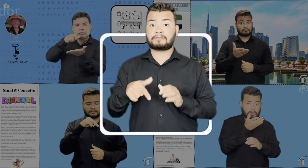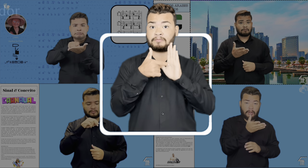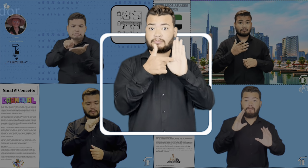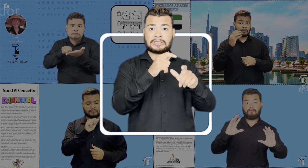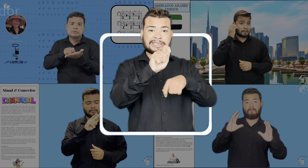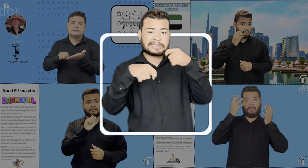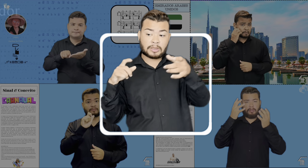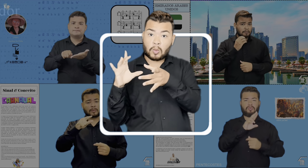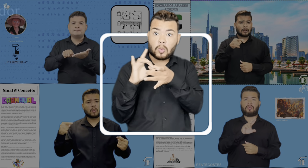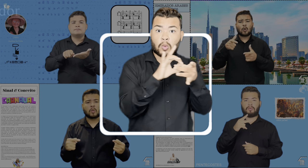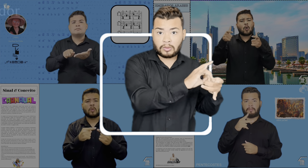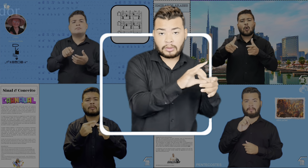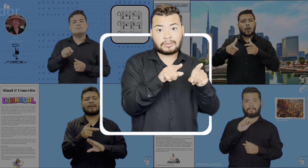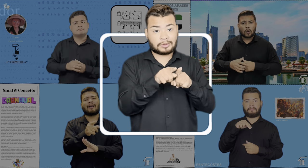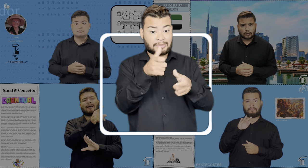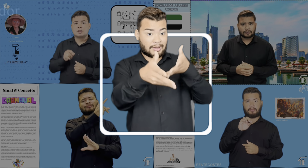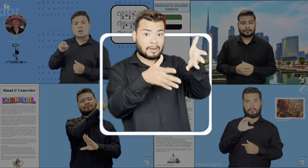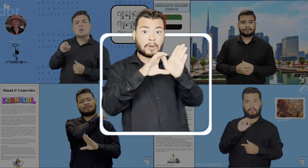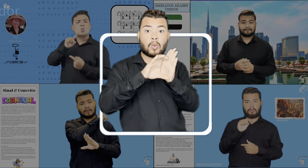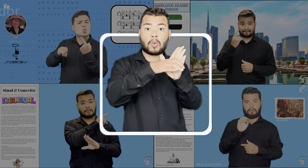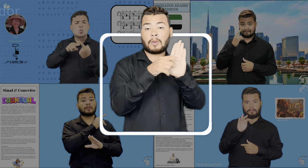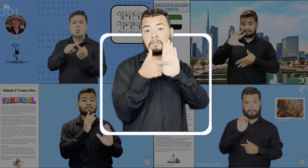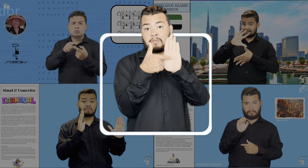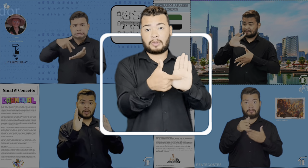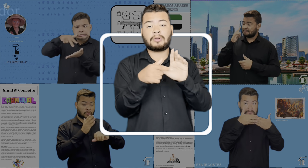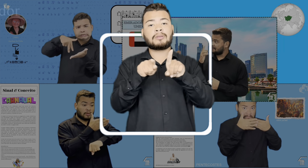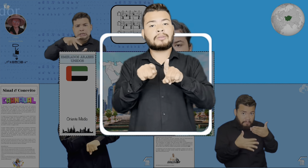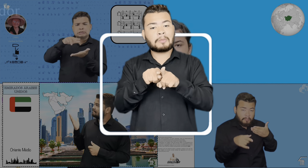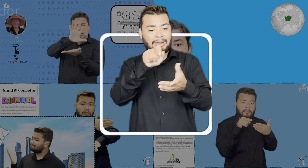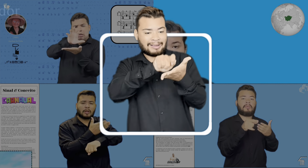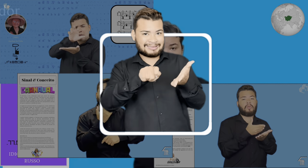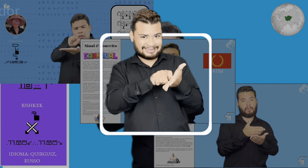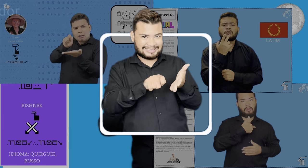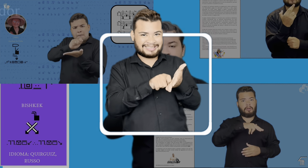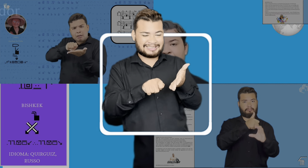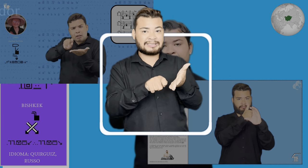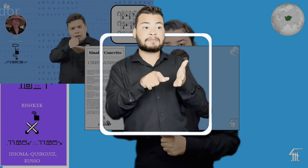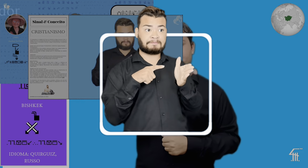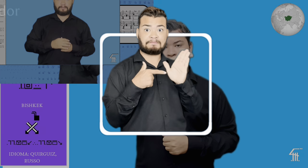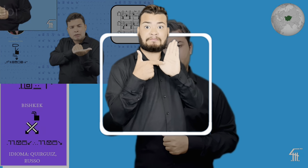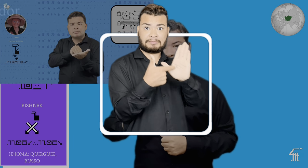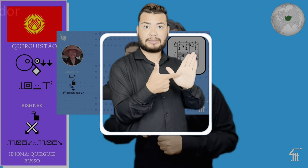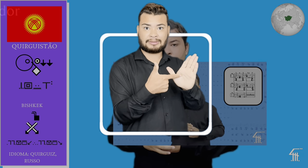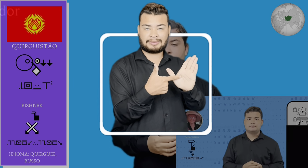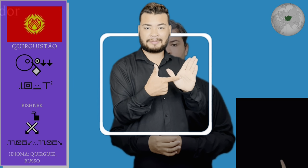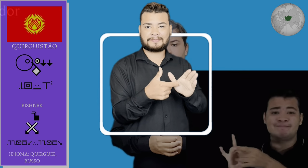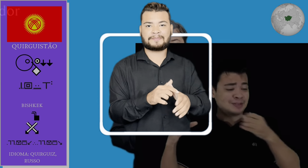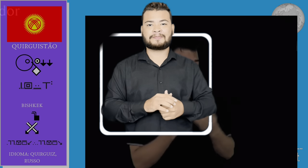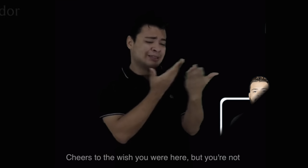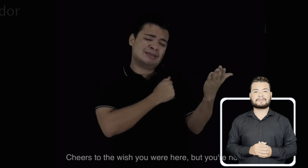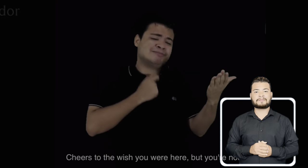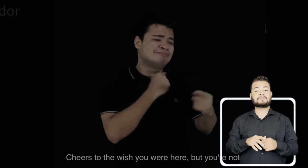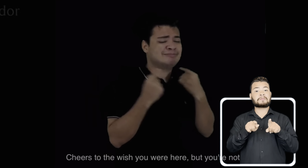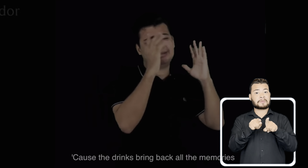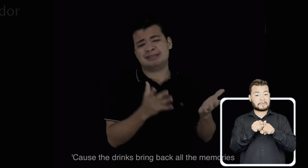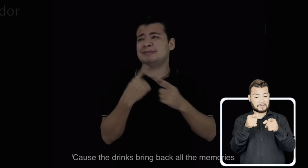sinais em contexto, explorará conceitos em libras e compreenderá as escritas associadas a cada sinal. Além